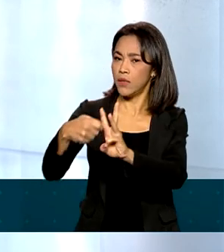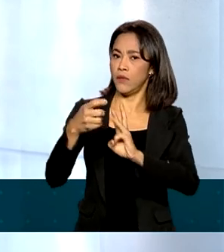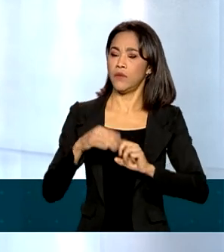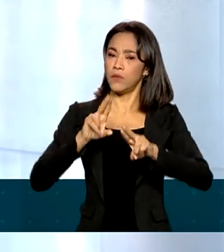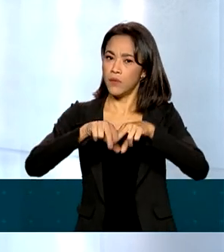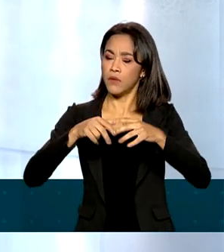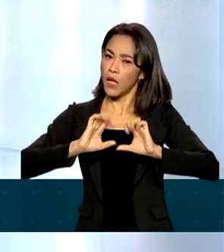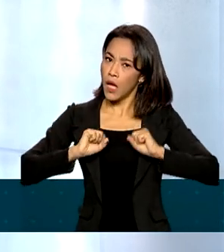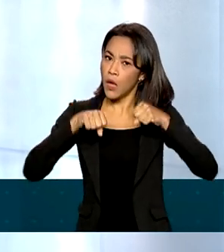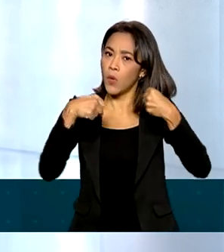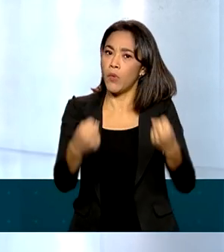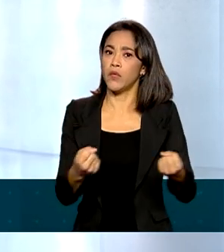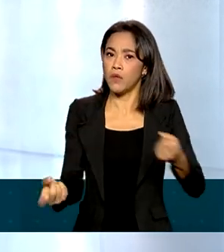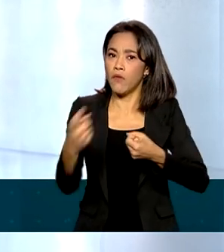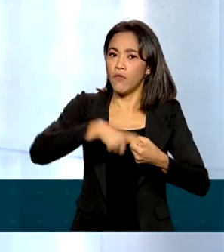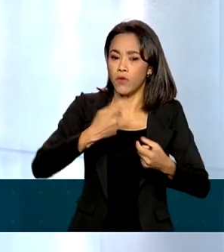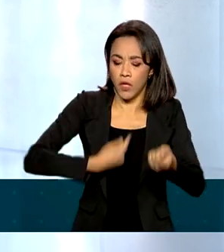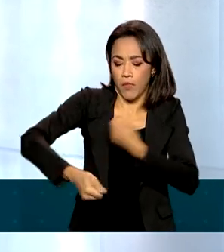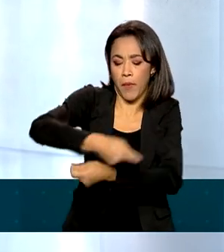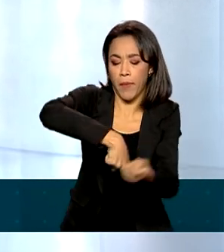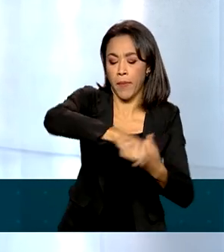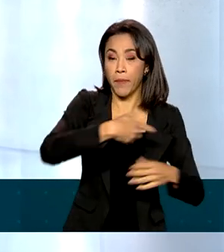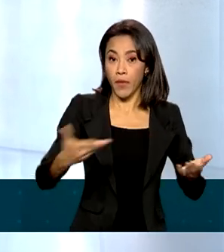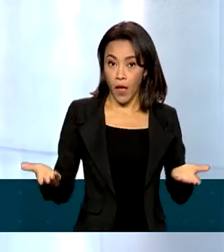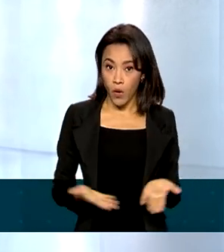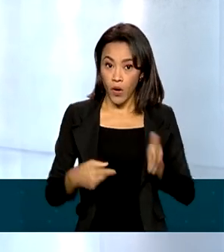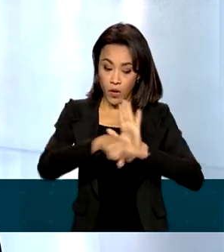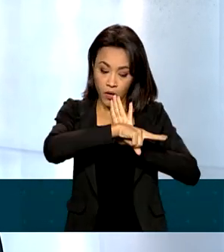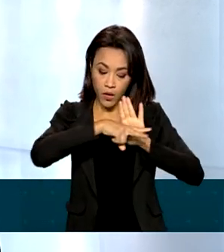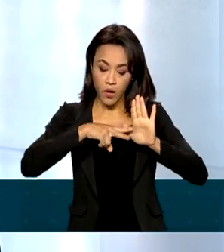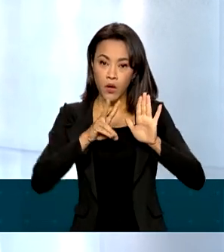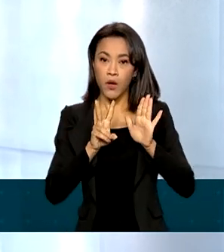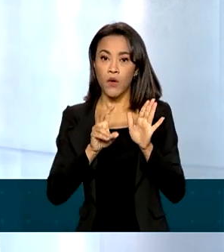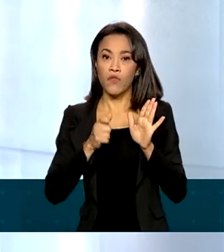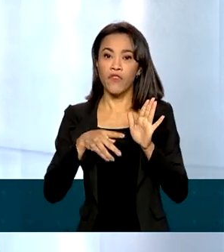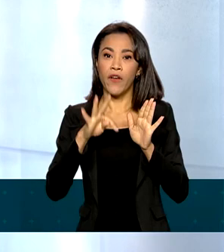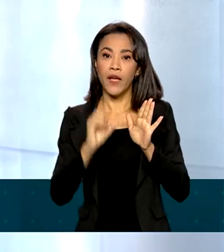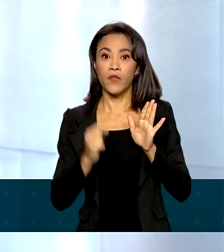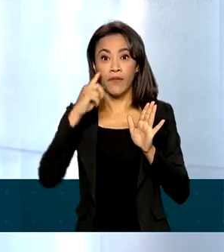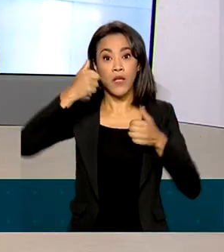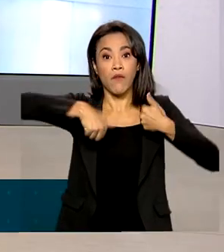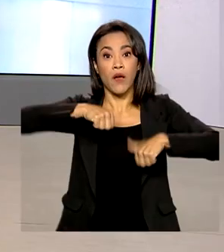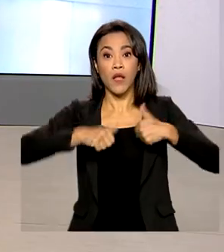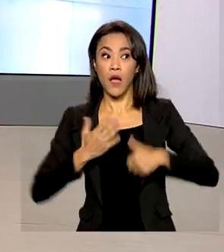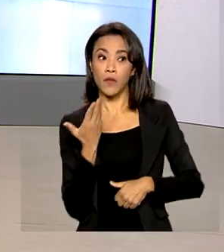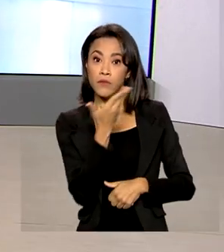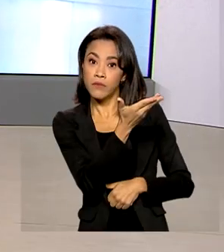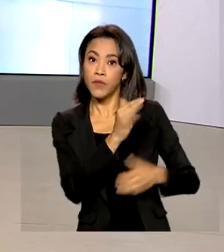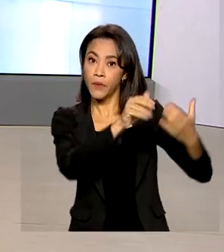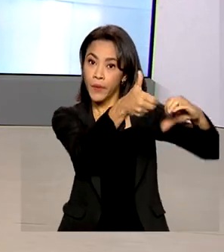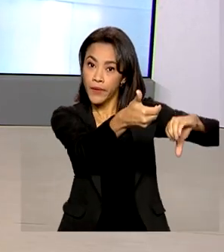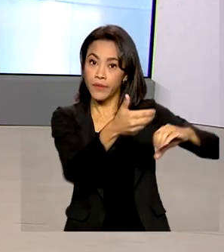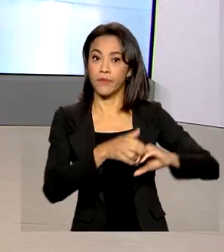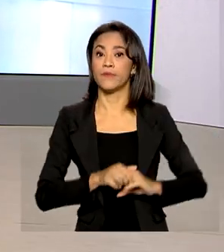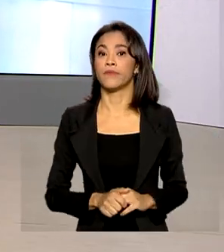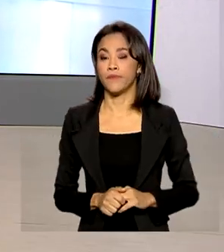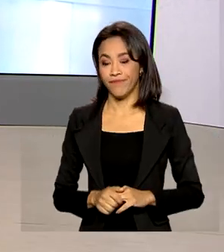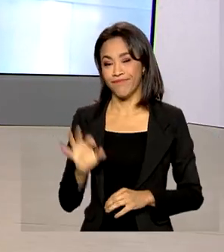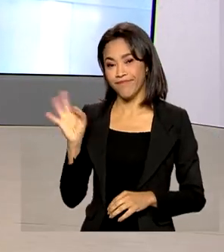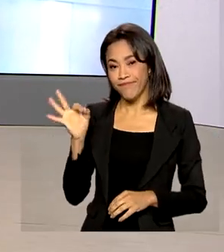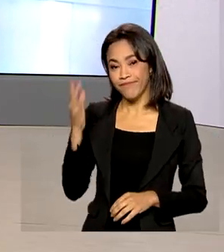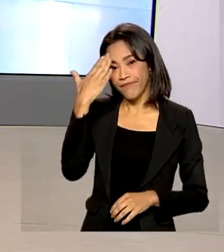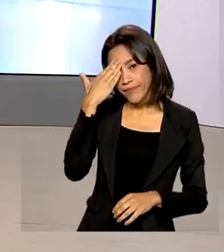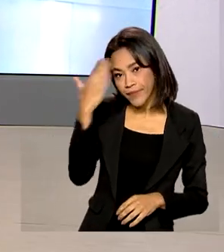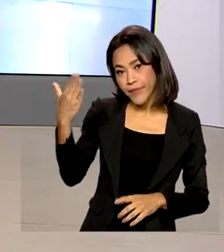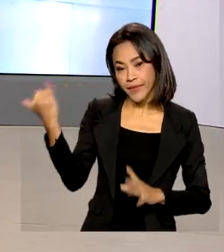recuperação da atividade econômica. Os vetos agora serão analisados pelo Congresso Nacional. Renata. Está certo, Glauco. Obrigada